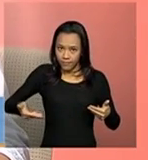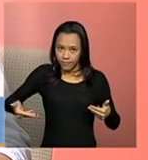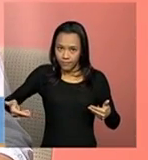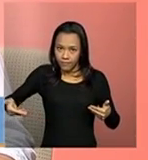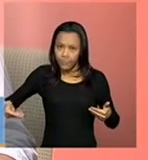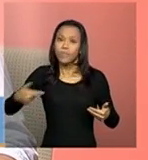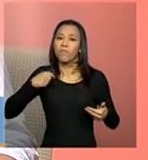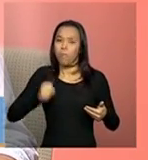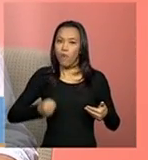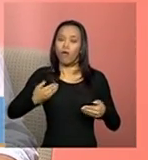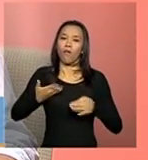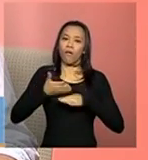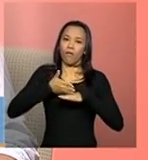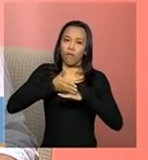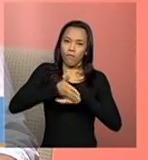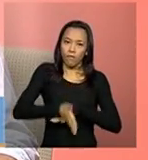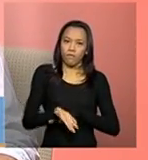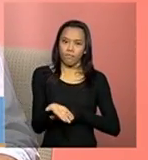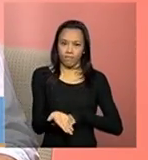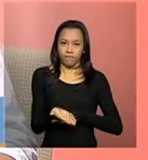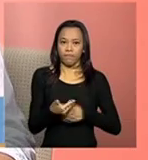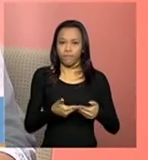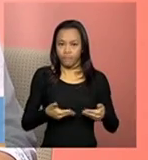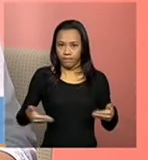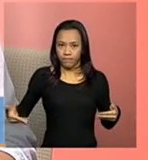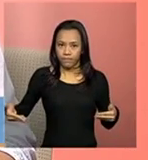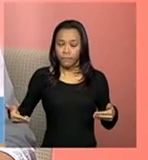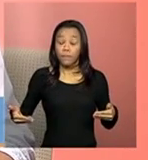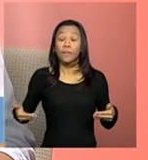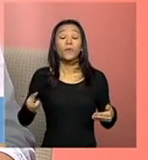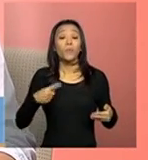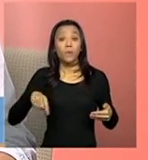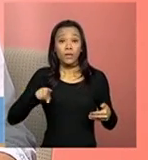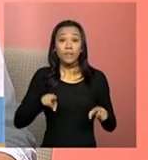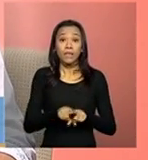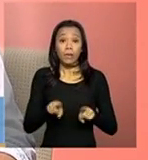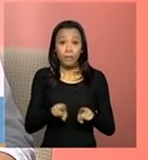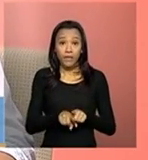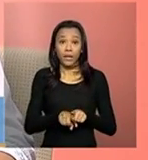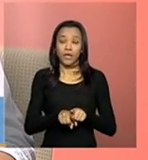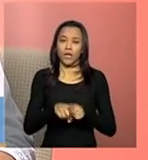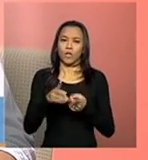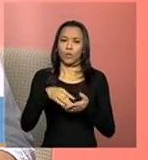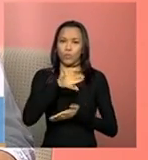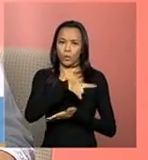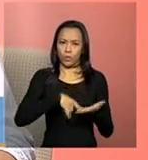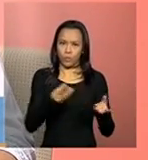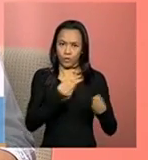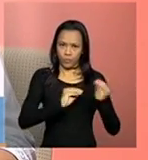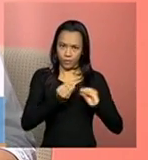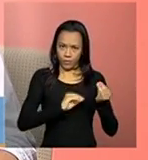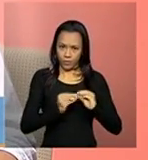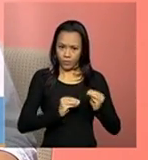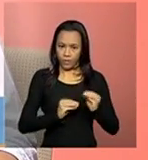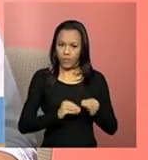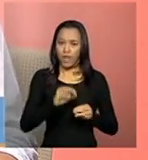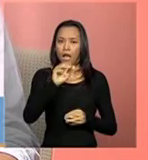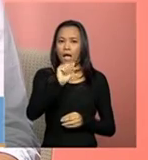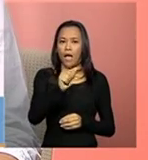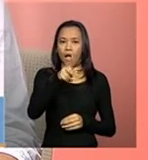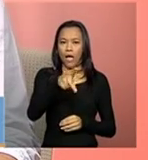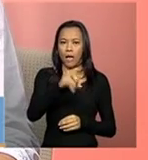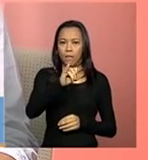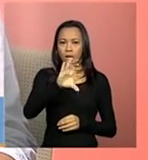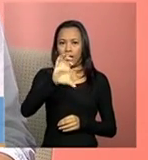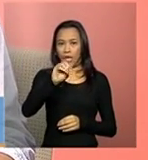arroba mds.gov.br, e que o endereço do cadastro seria o aplicações, sem